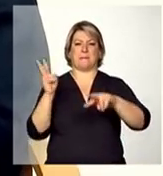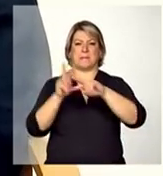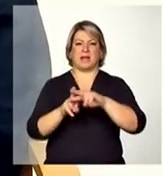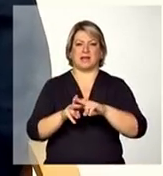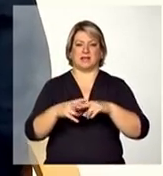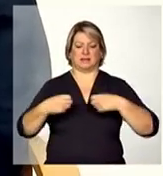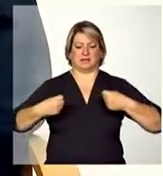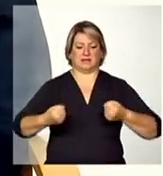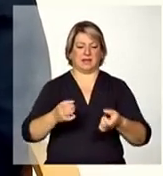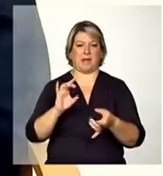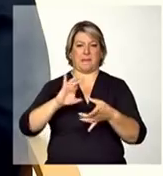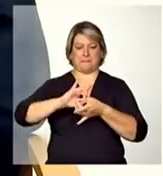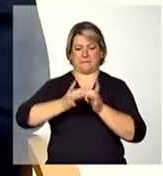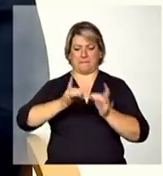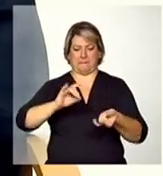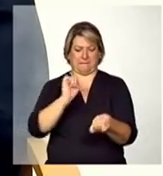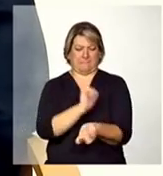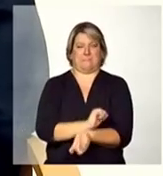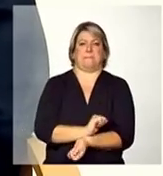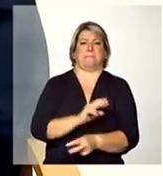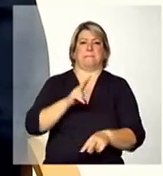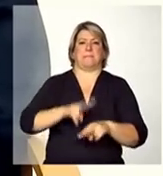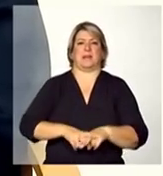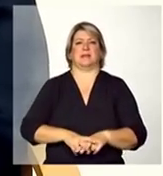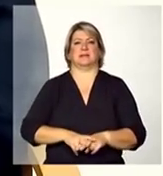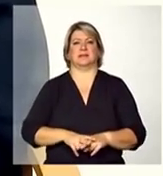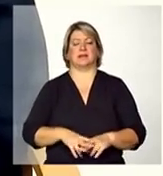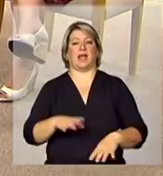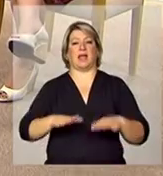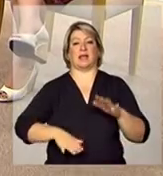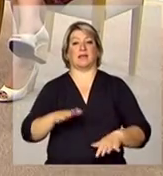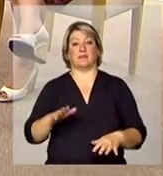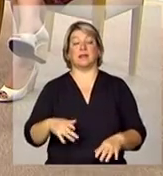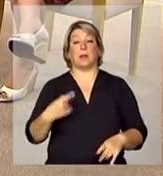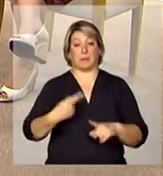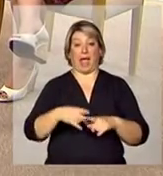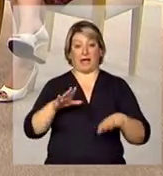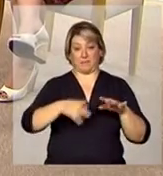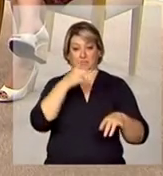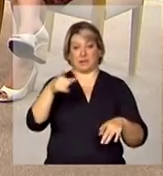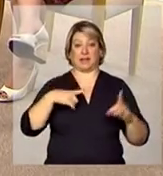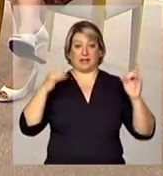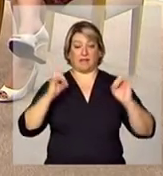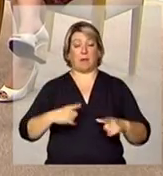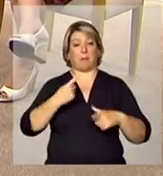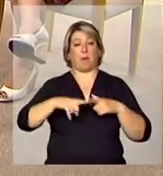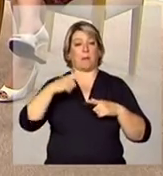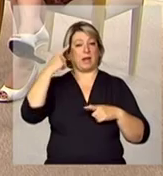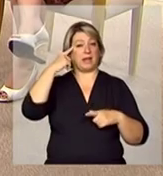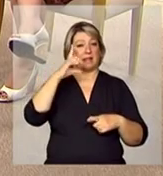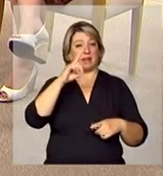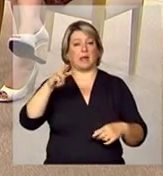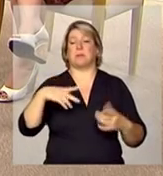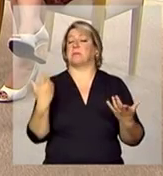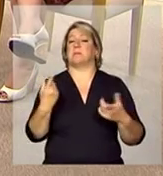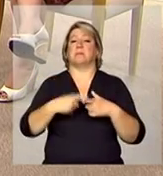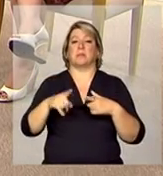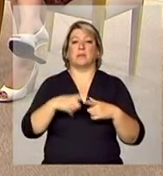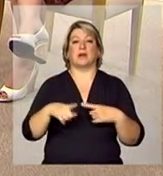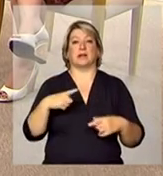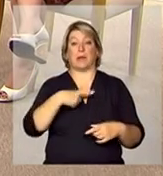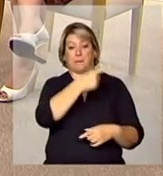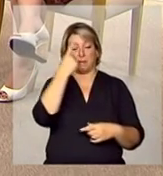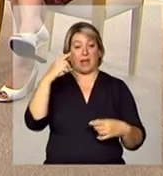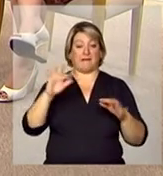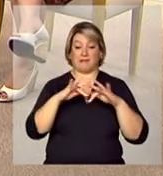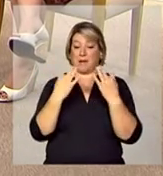acorrentando essas pessoas, porque pensam... Até para que elas não se machuquem, Exatamente, porque pensam que essa é a forma de proteção melhor para aquela pessoa e